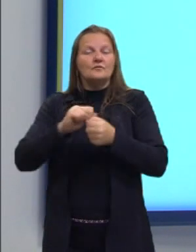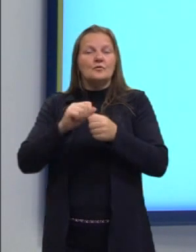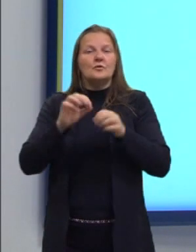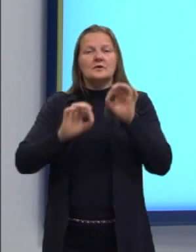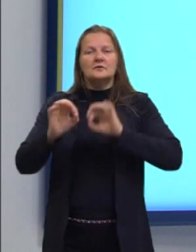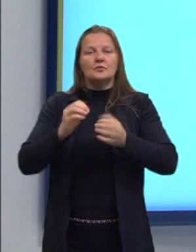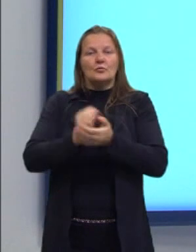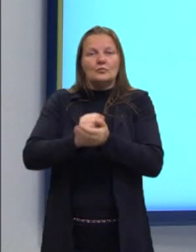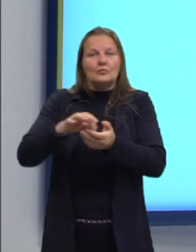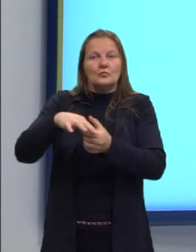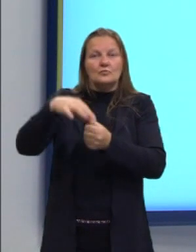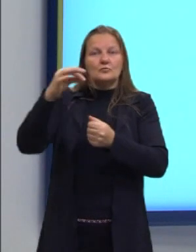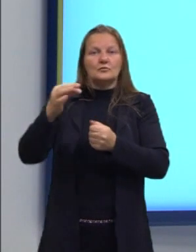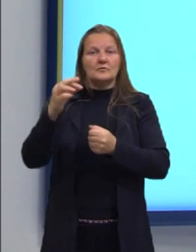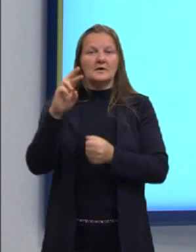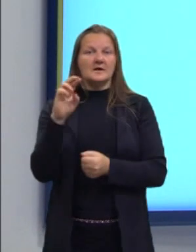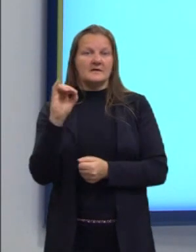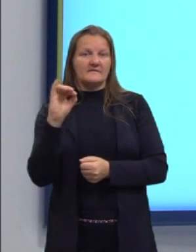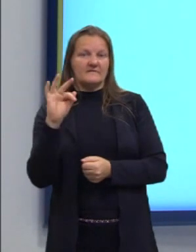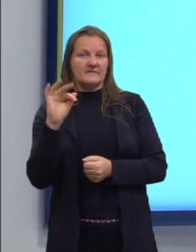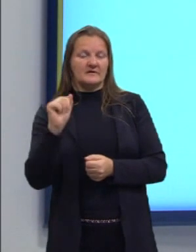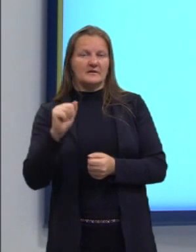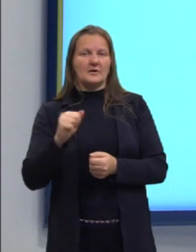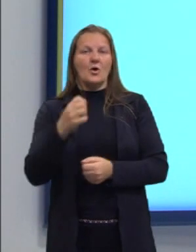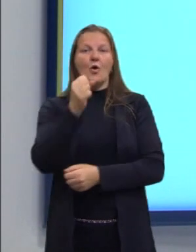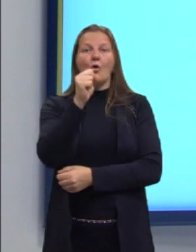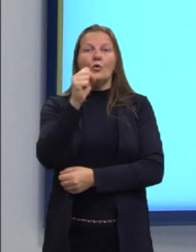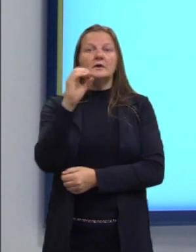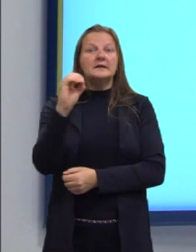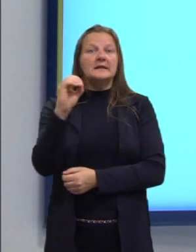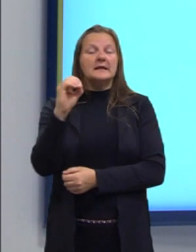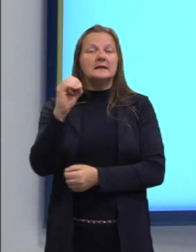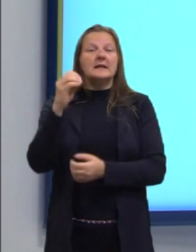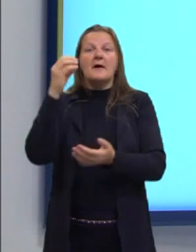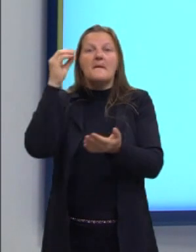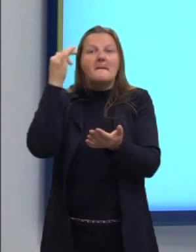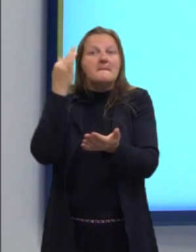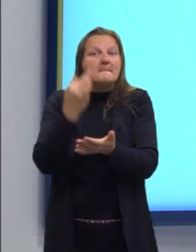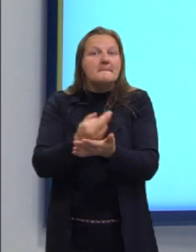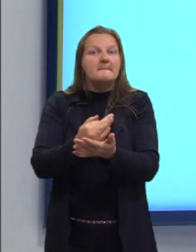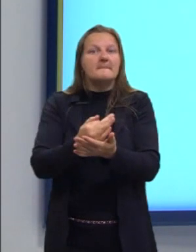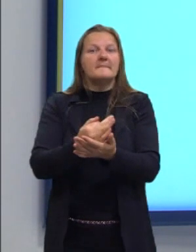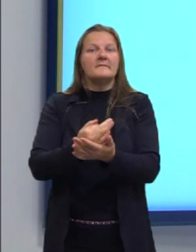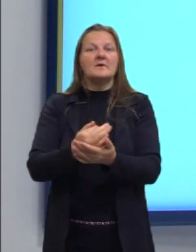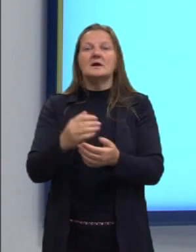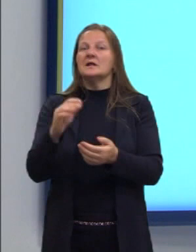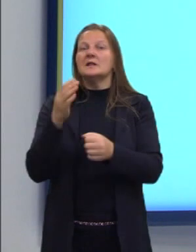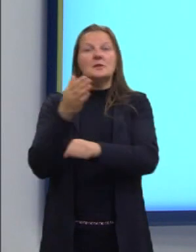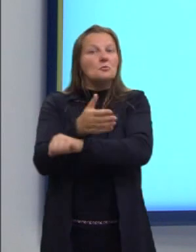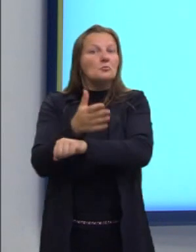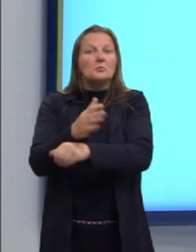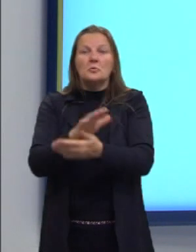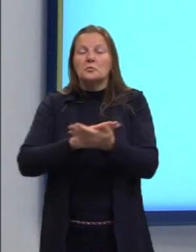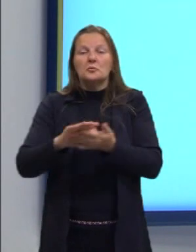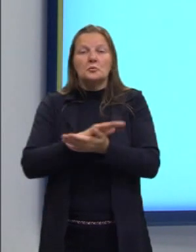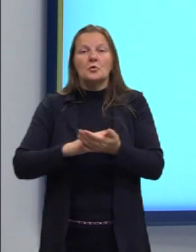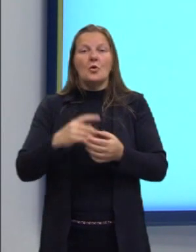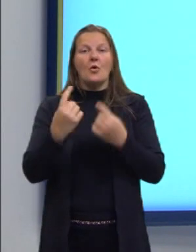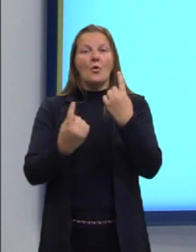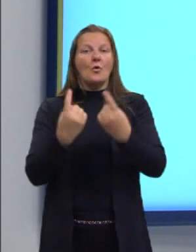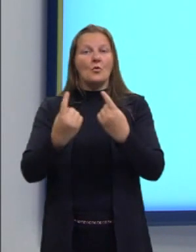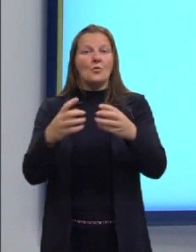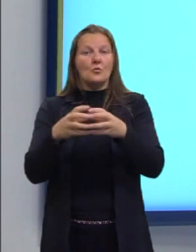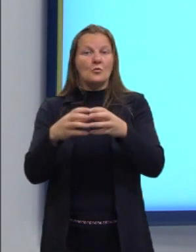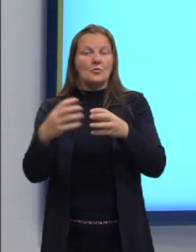rifa. 80 alunos faltaram à festa e não participaram da rifa. Entre os que compareceram,